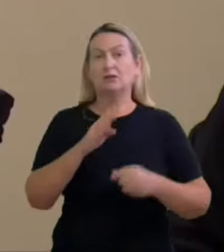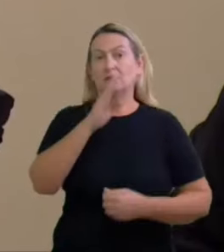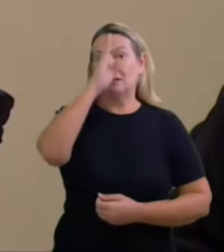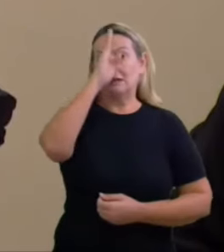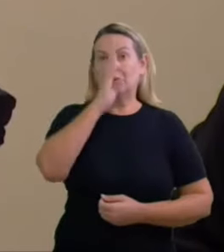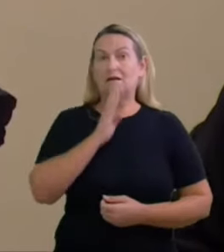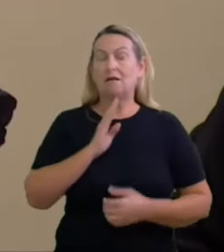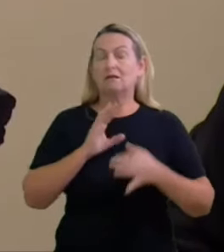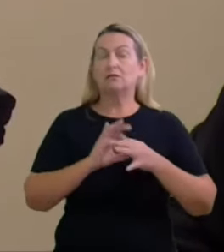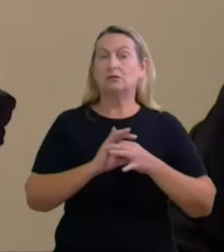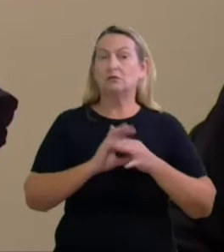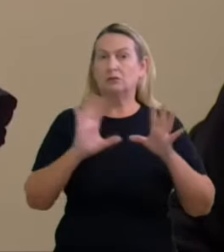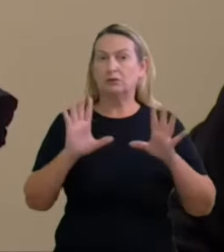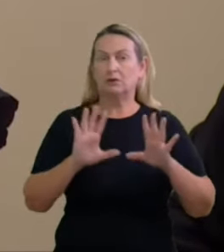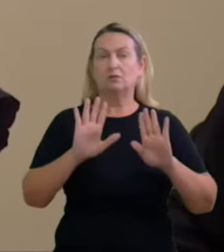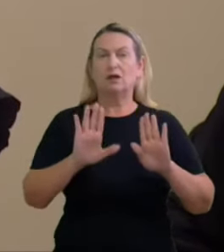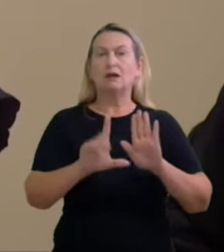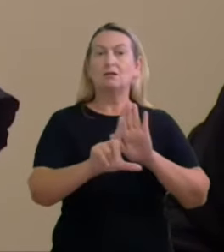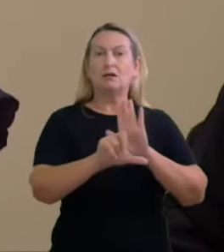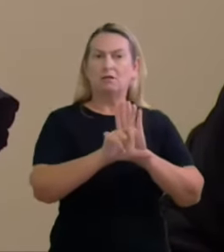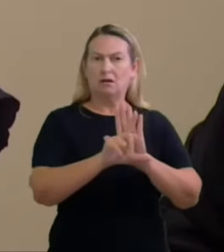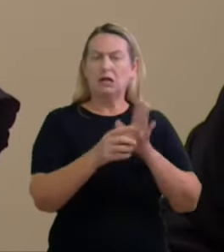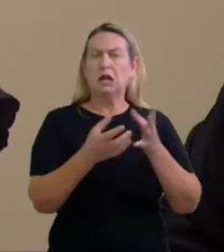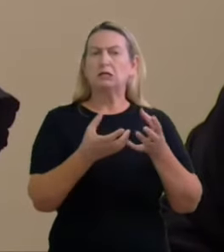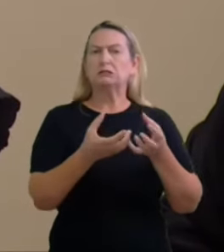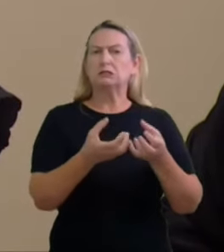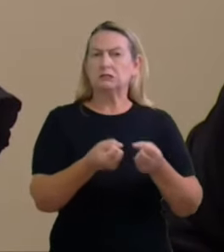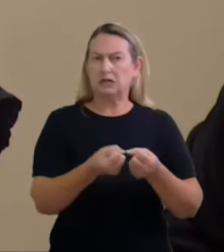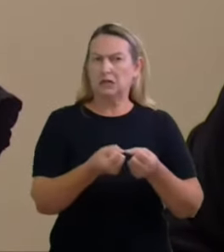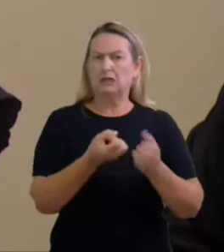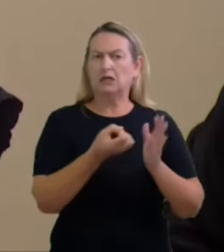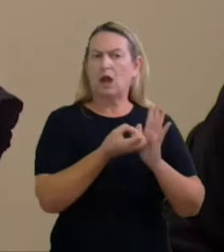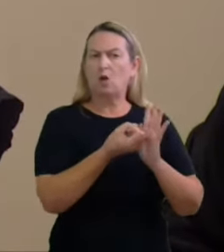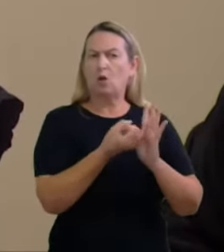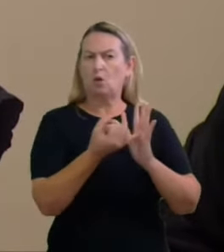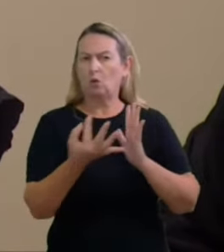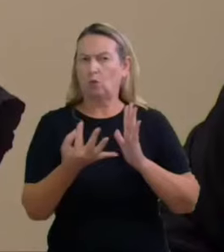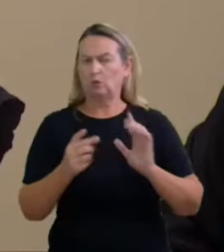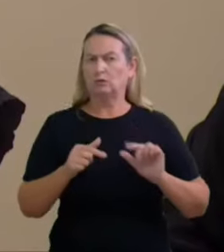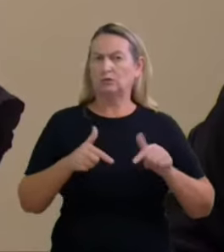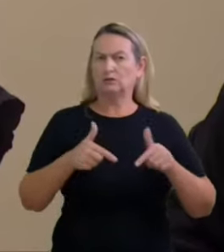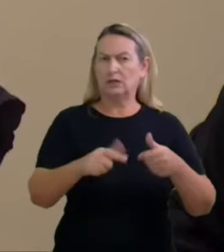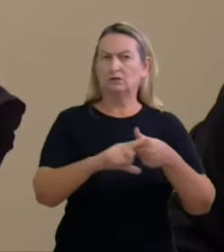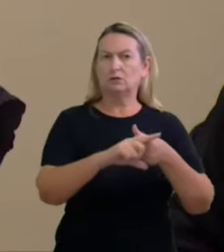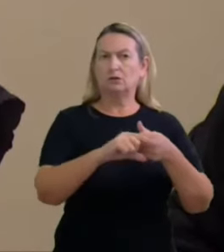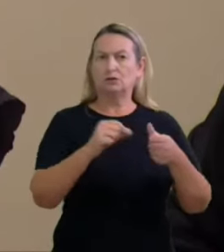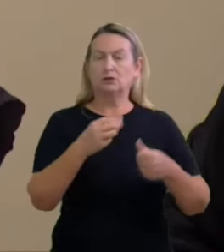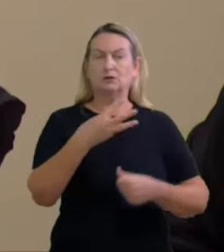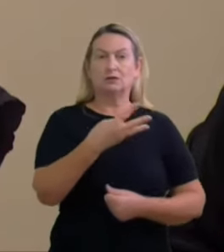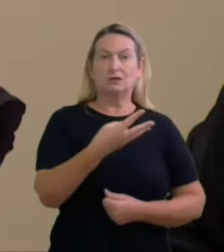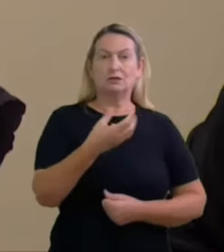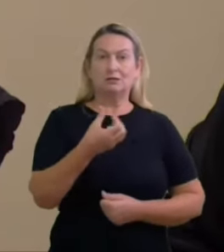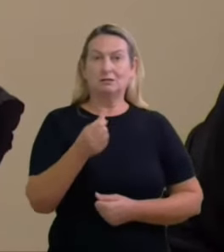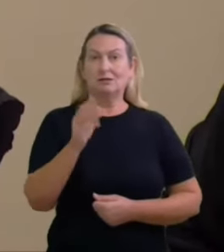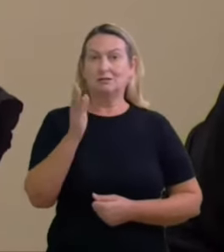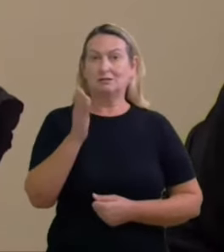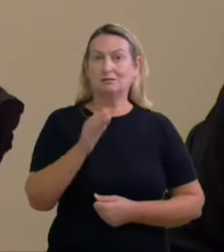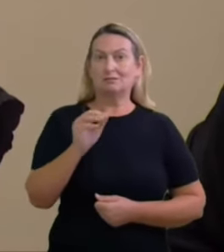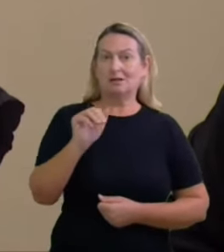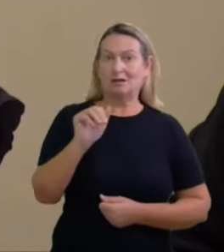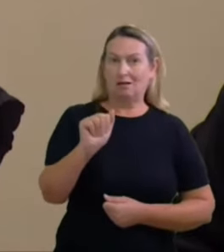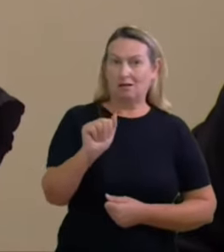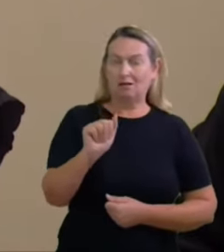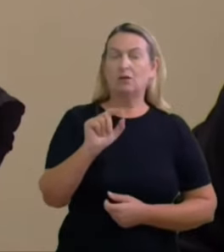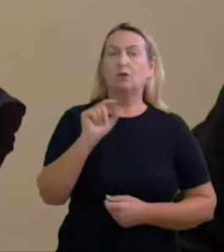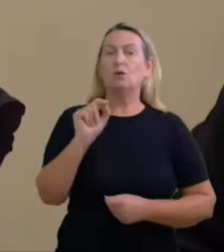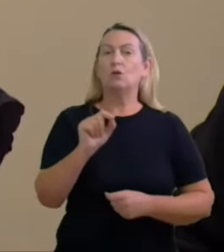ocorre que a lei admite que alguns atos catalogados no artigo 36A da lei das eleições sejam efetuados mediante